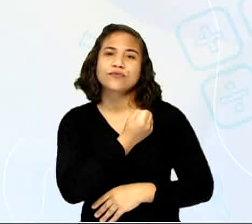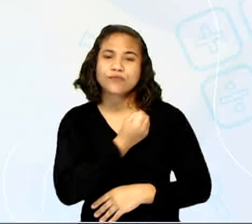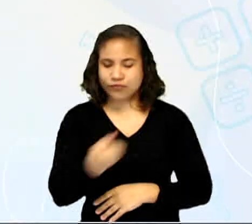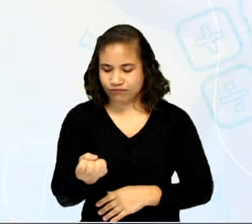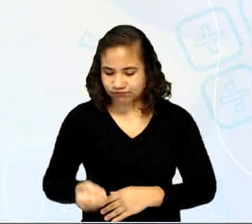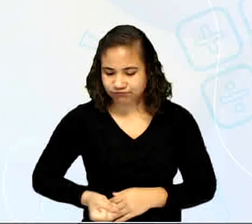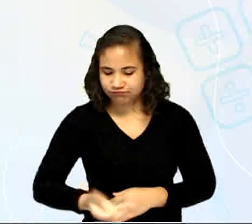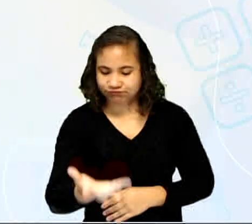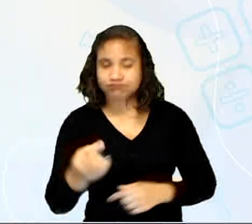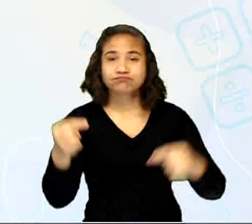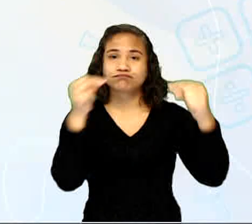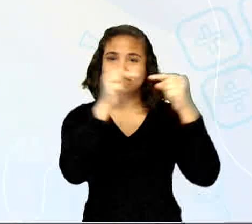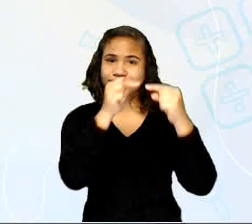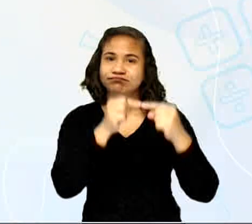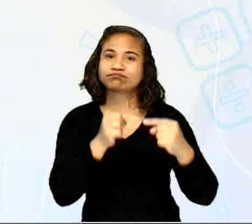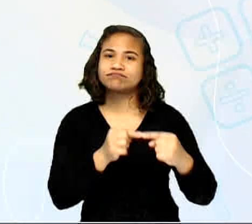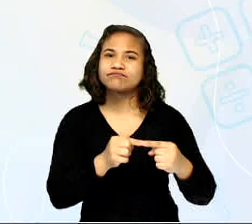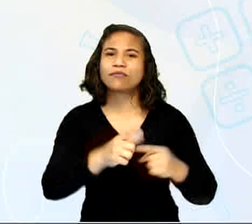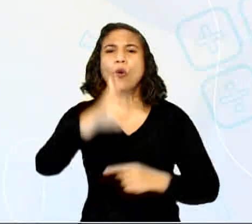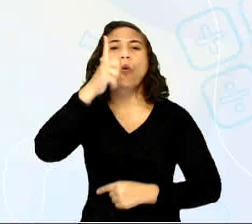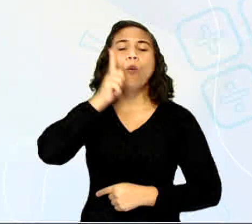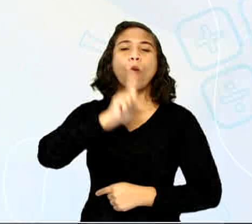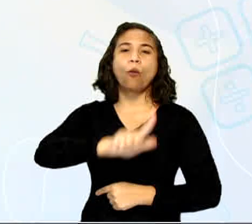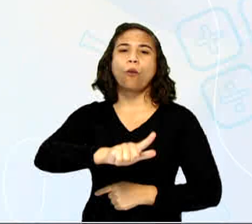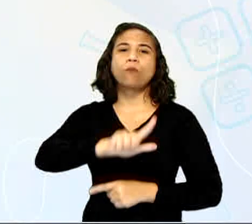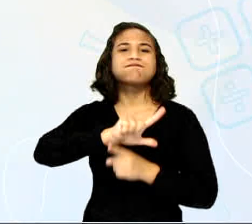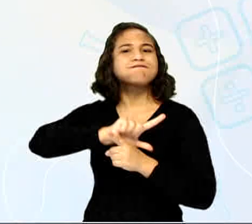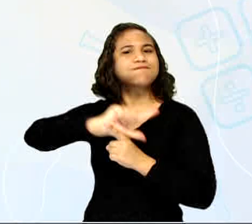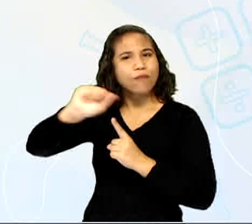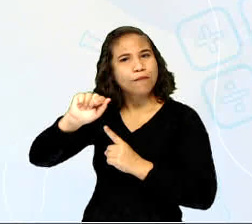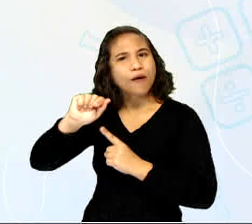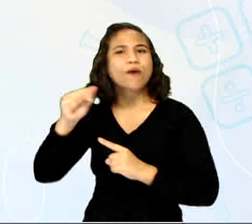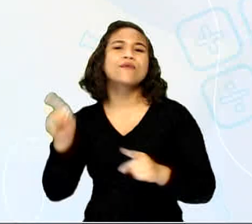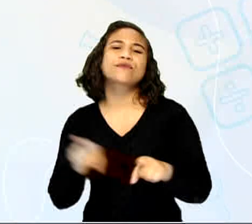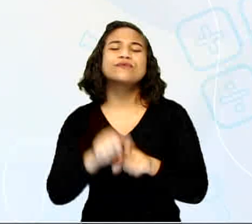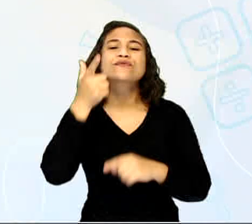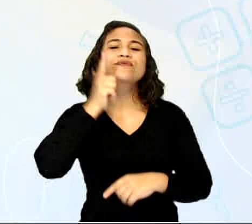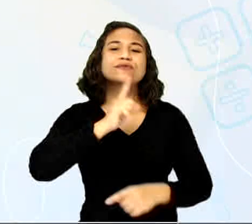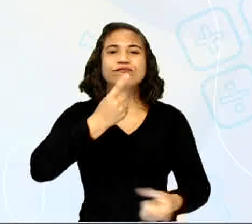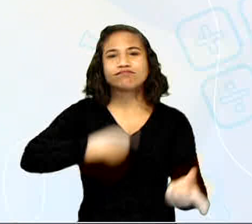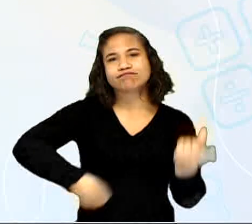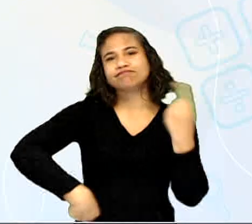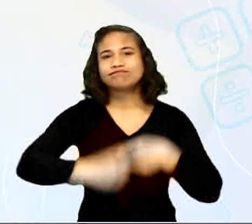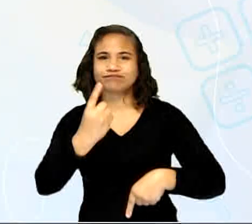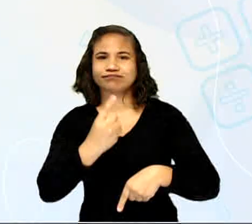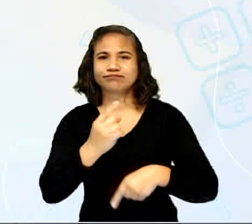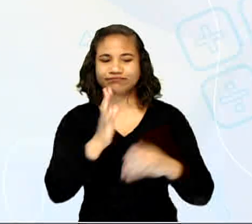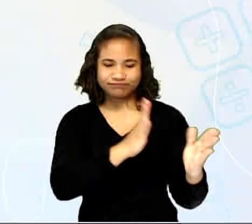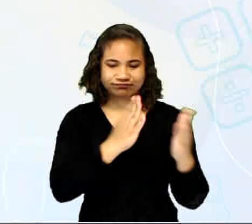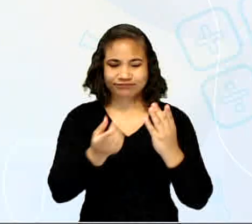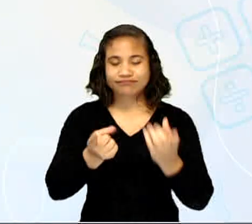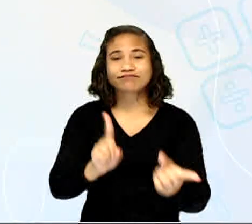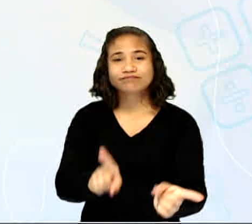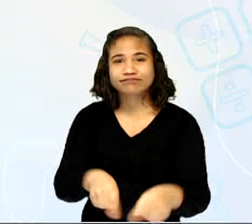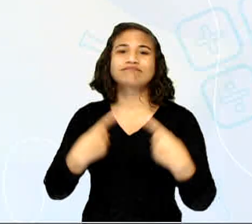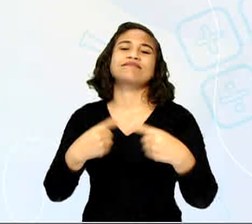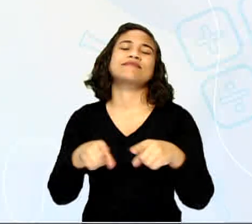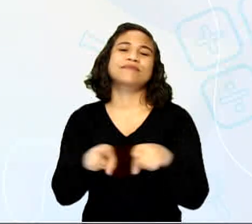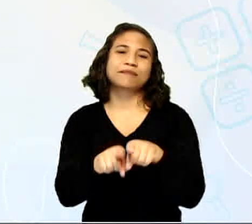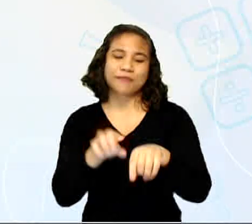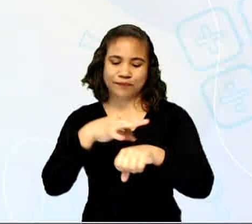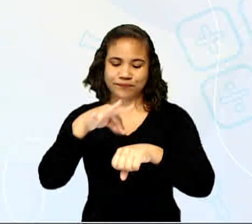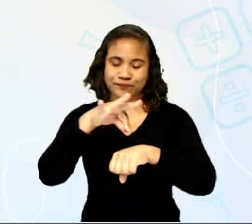O vencedor será aquele que superar as etapas contra o Aedes aegypti